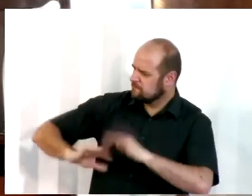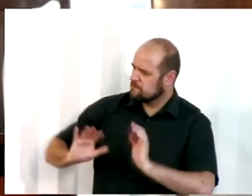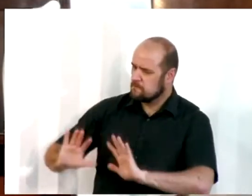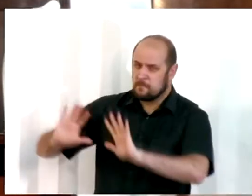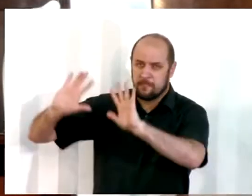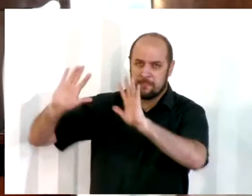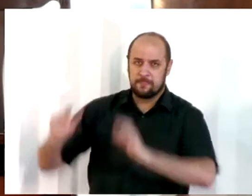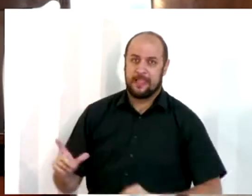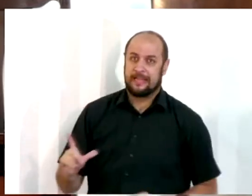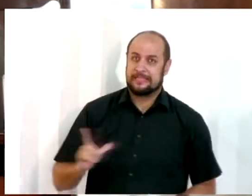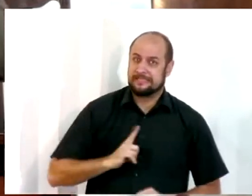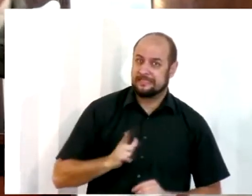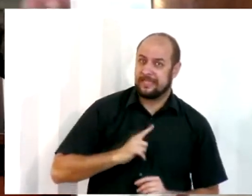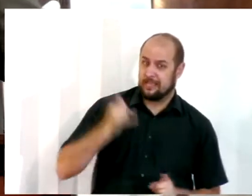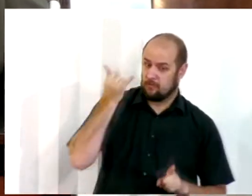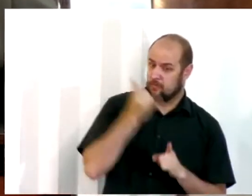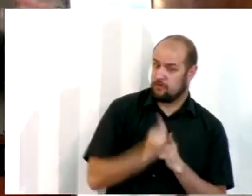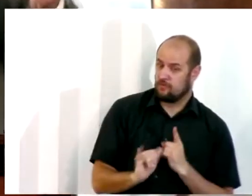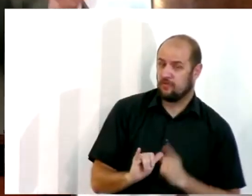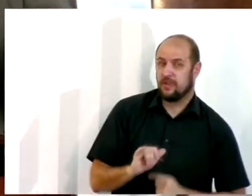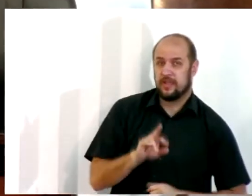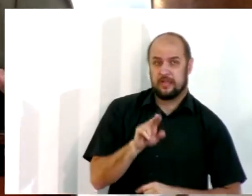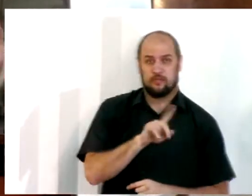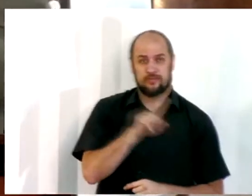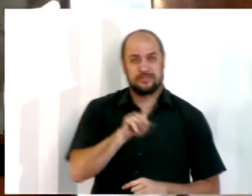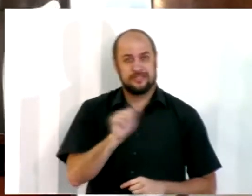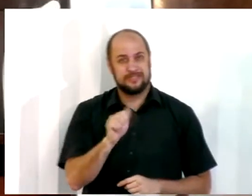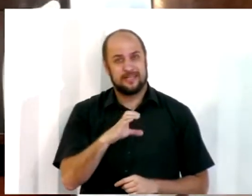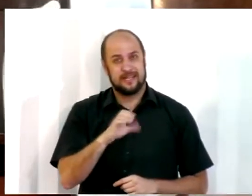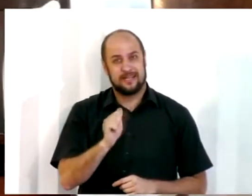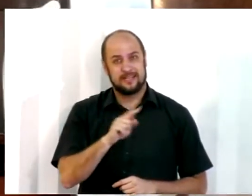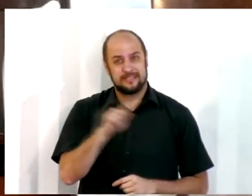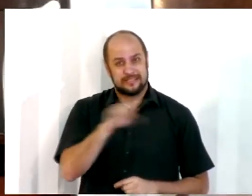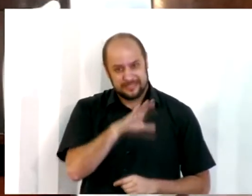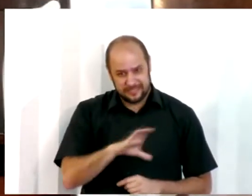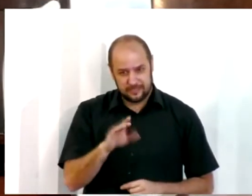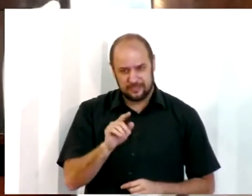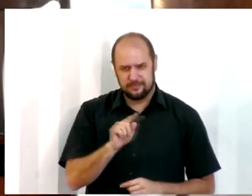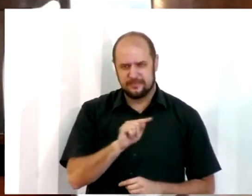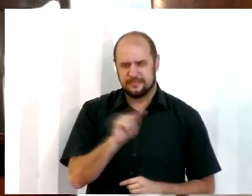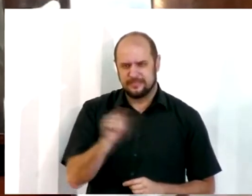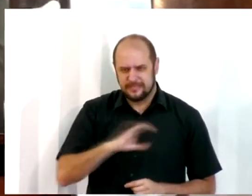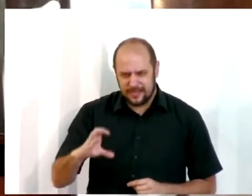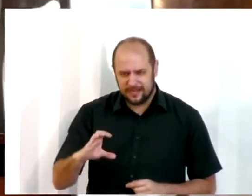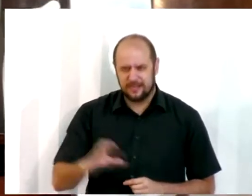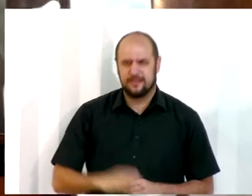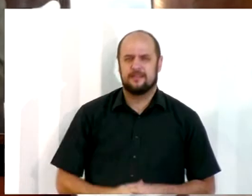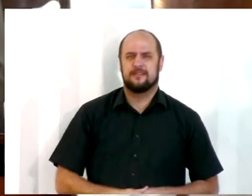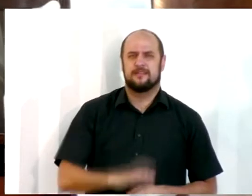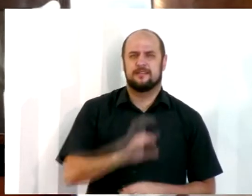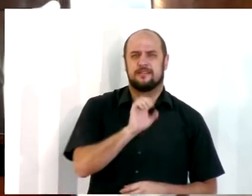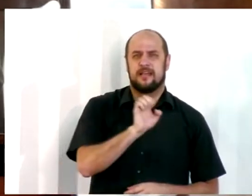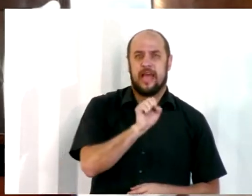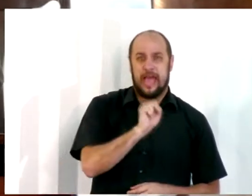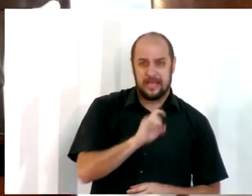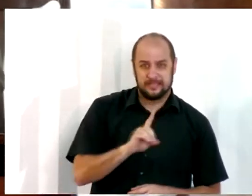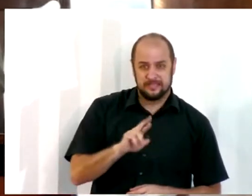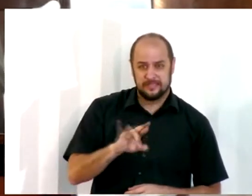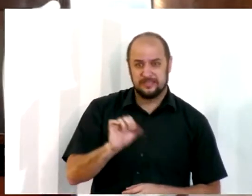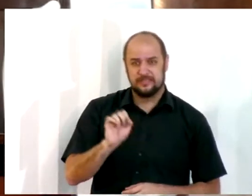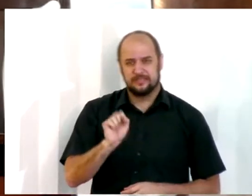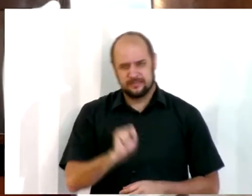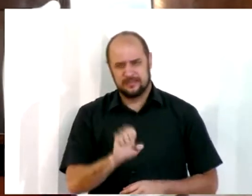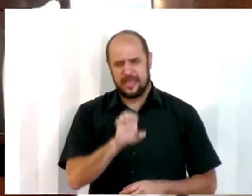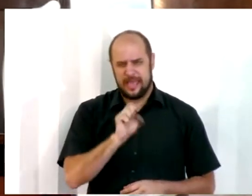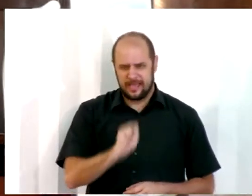paralelos a esse texto, como Zacarias, como o profeta Geu, como Esdras, que daqui a pouco vamos falar dele, porque o texto nos apresenta esse